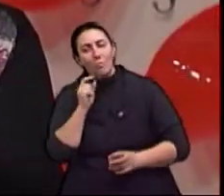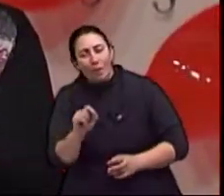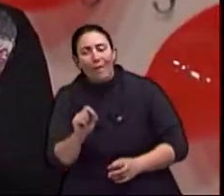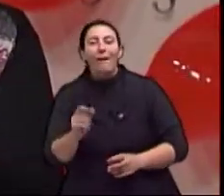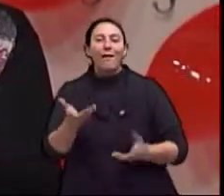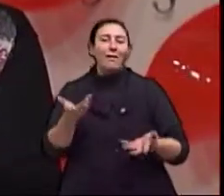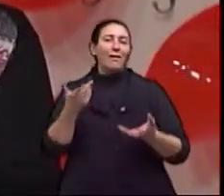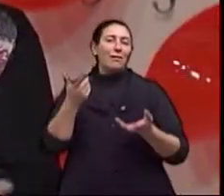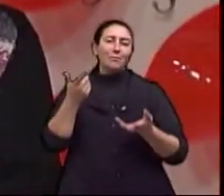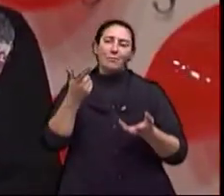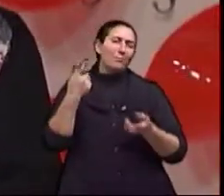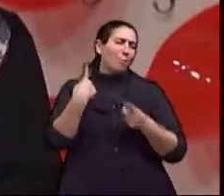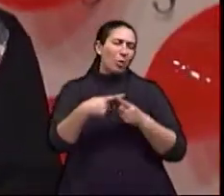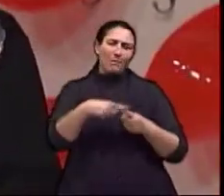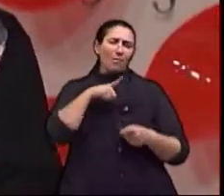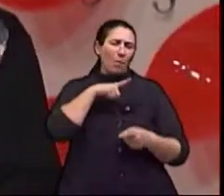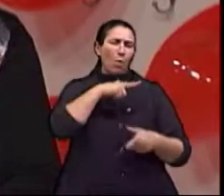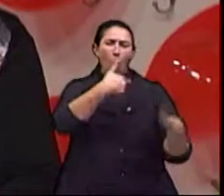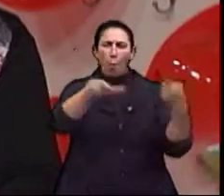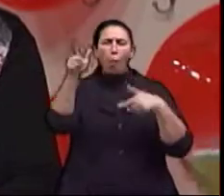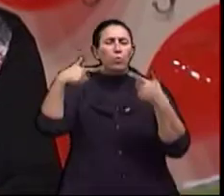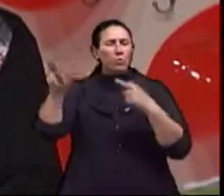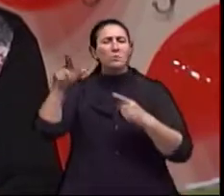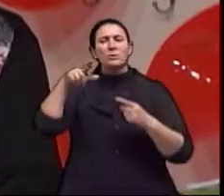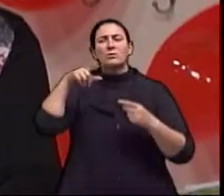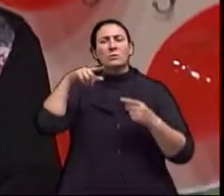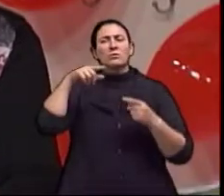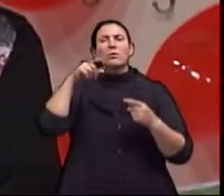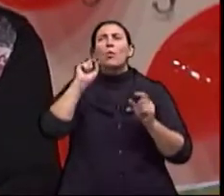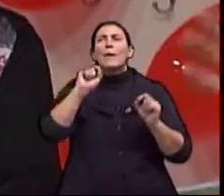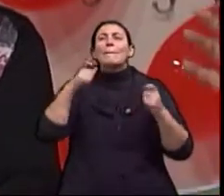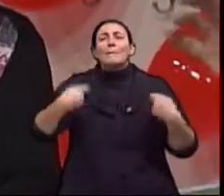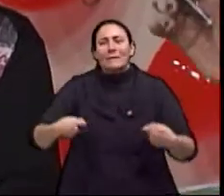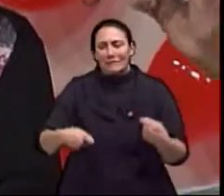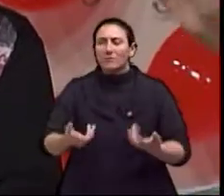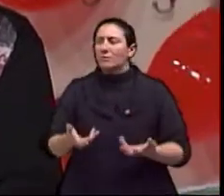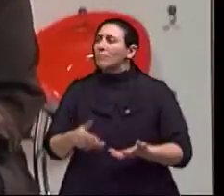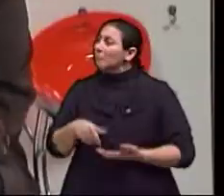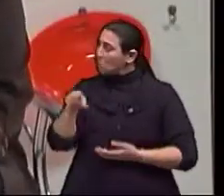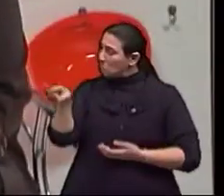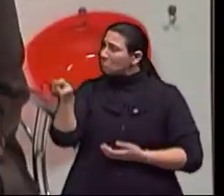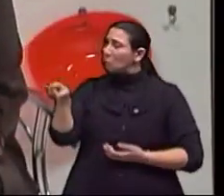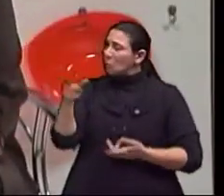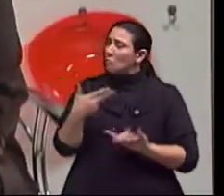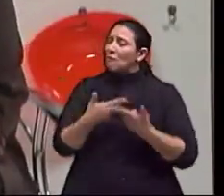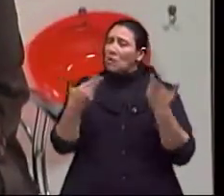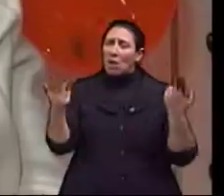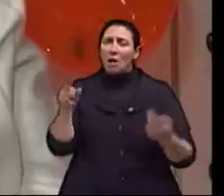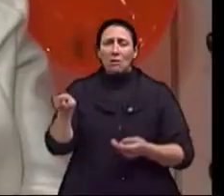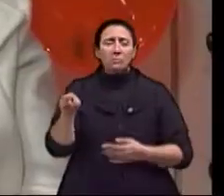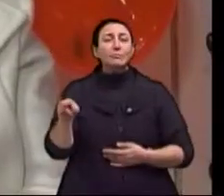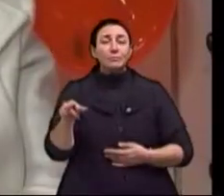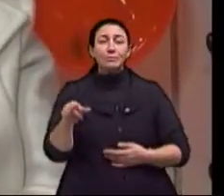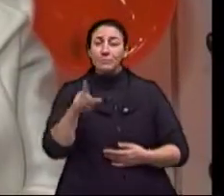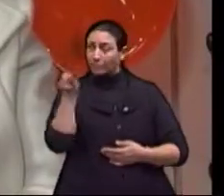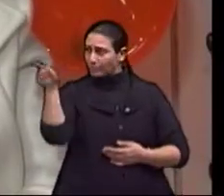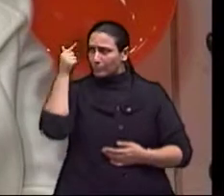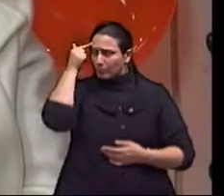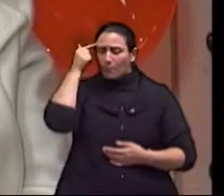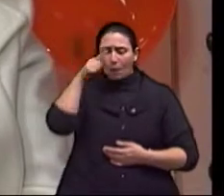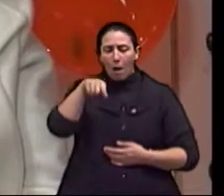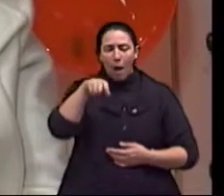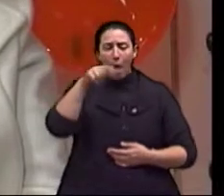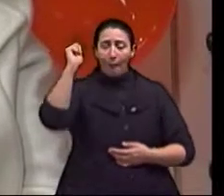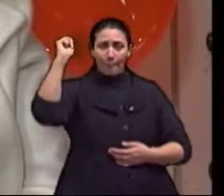foi dado, enfim, outras prioridades e que foi deixado para trás. Ou seja, isso é uma novidade, Helena. É tão interessante que a aposentadoria, uma vez,